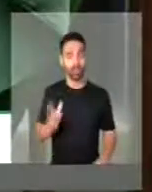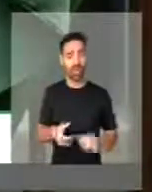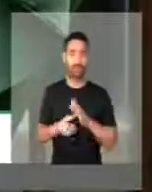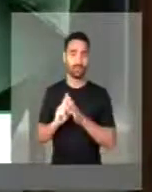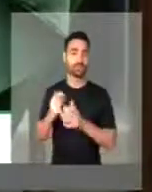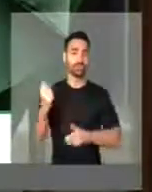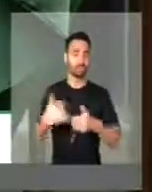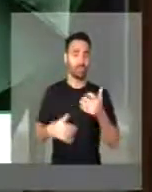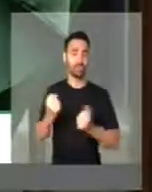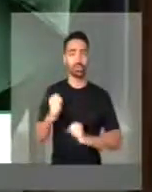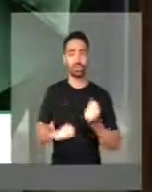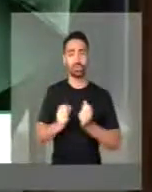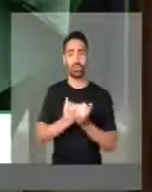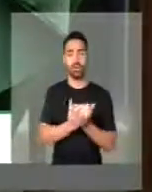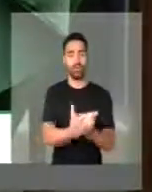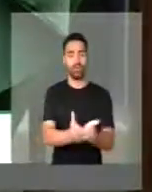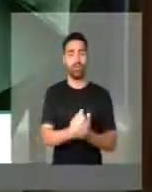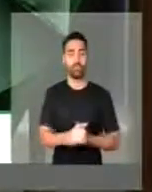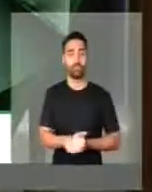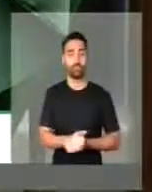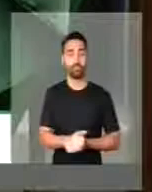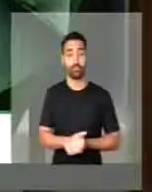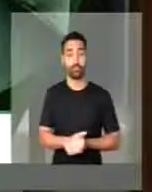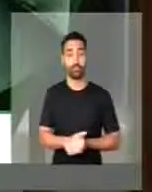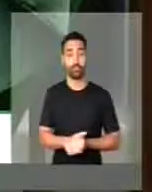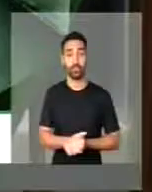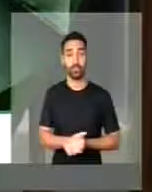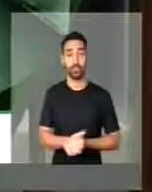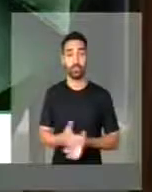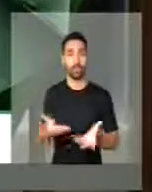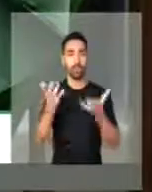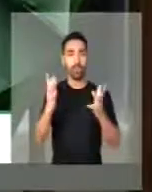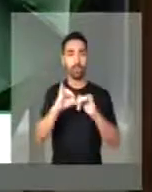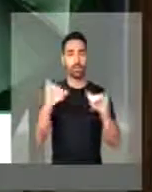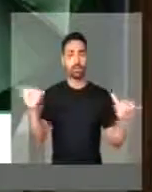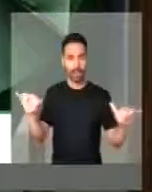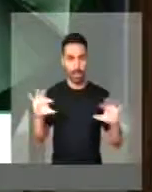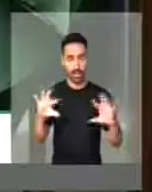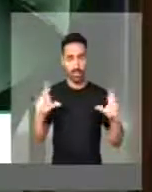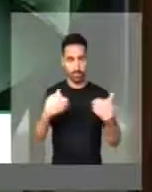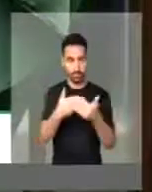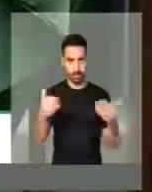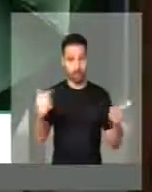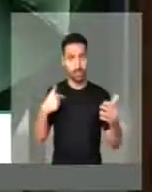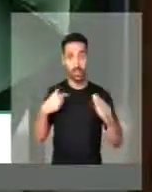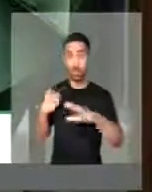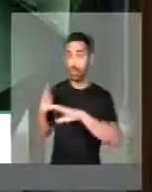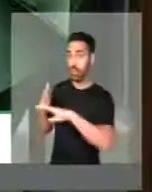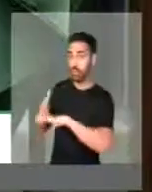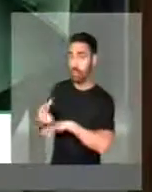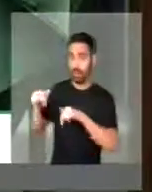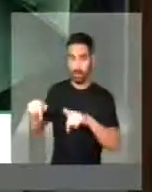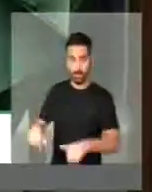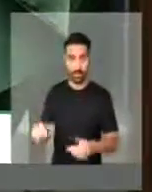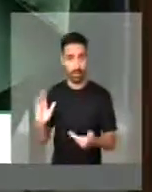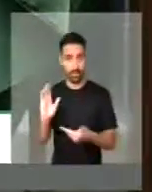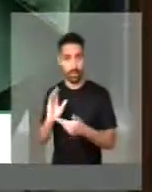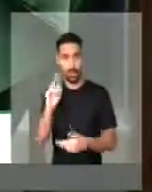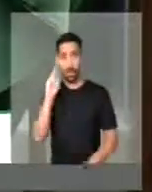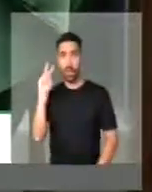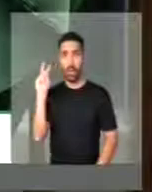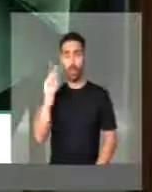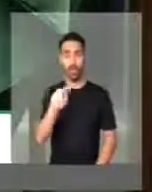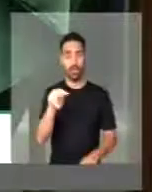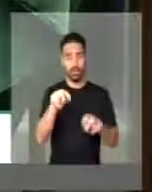da indústria naval. Queria dizer a vocês que, quando eu entrei neste plenário e olhei para